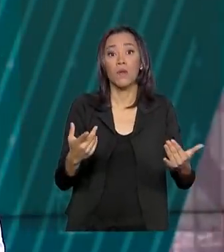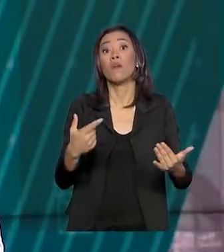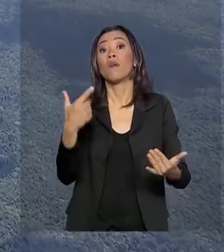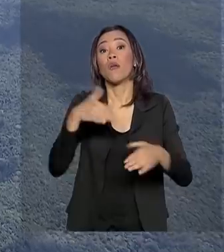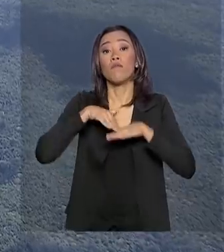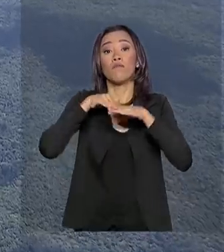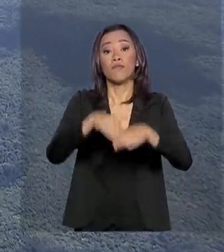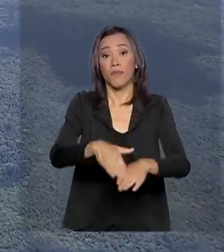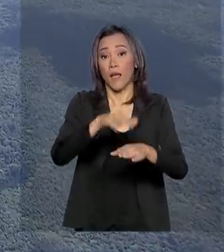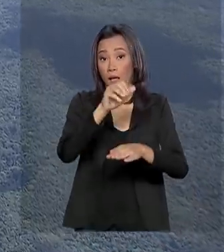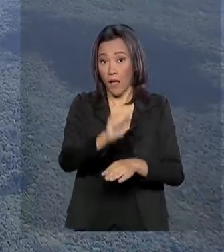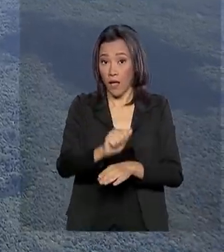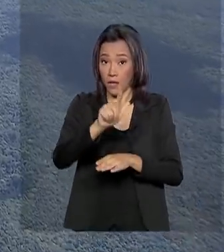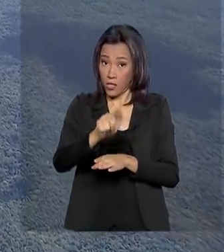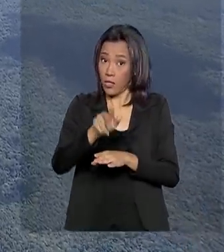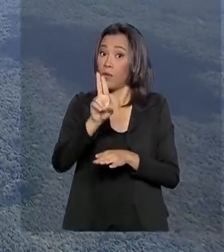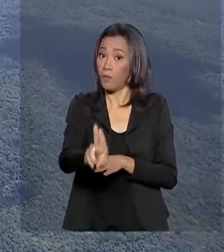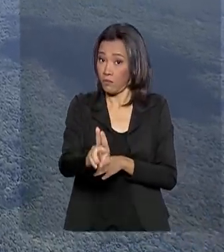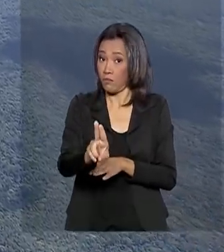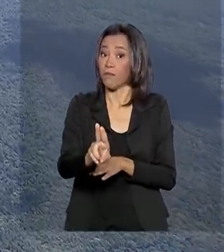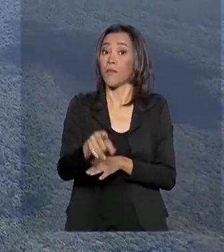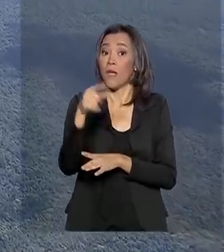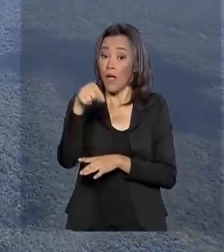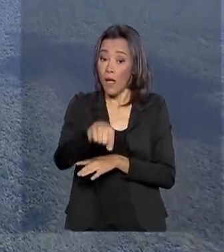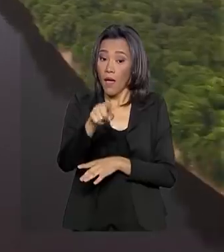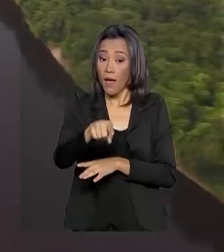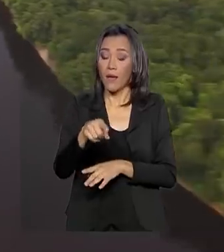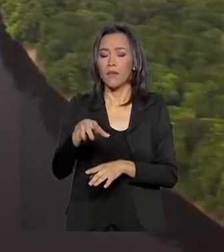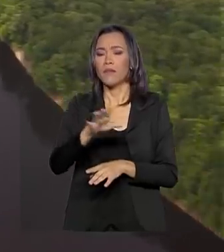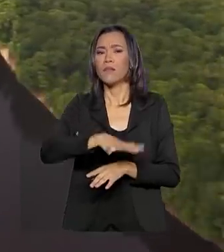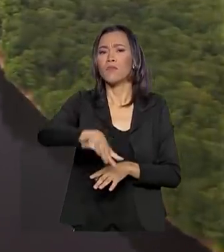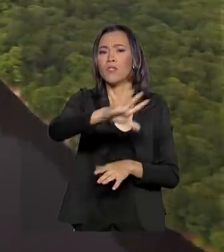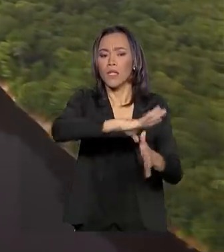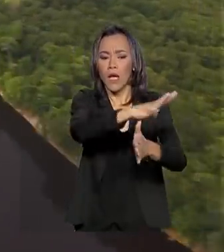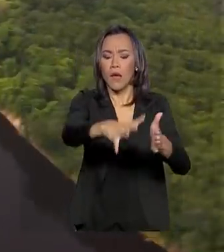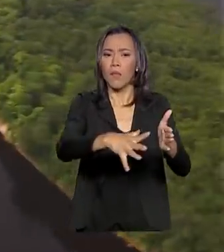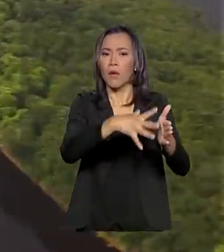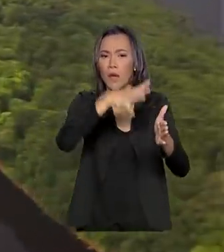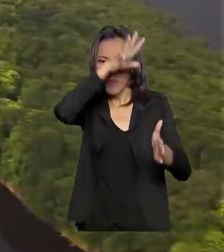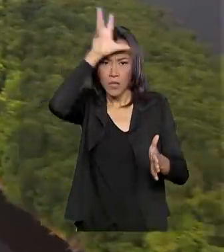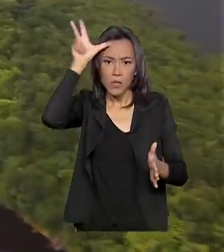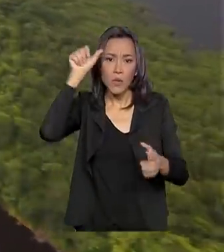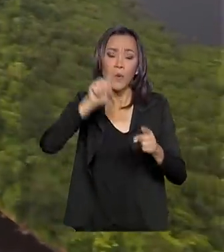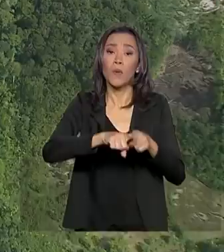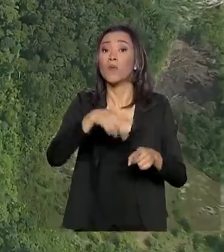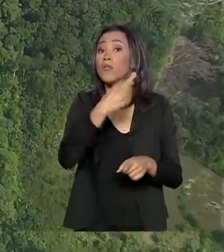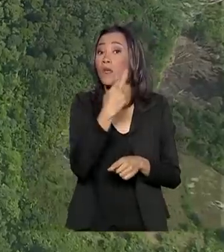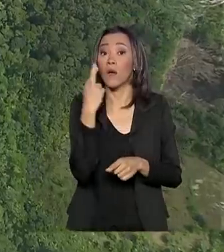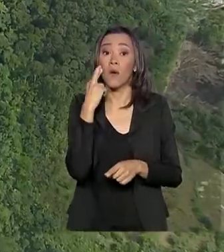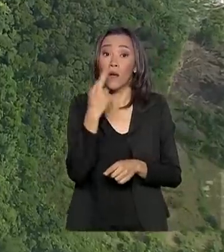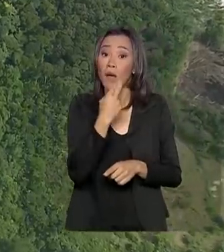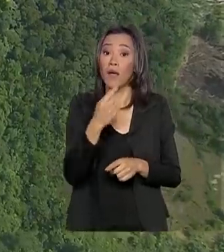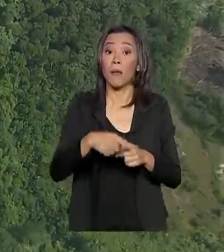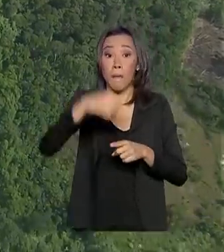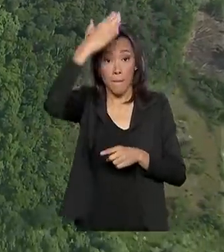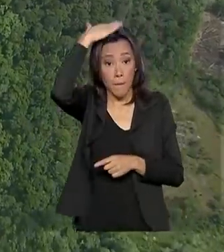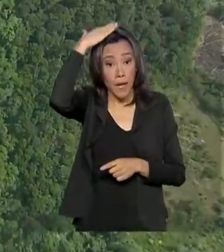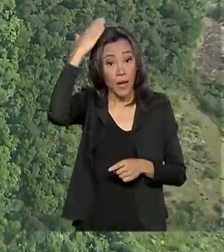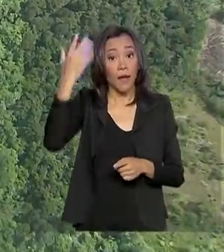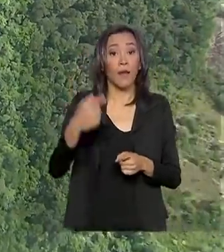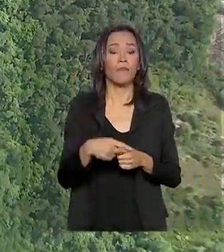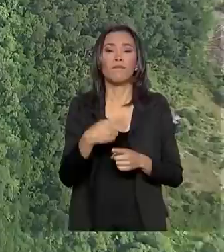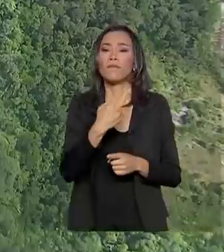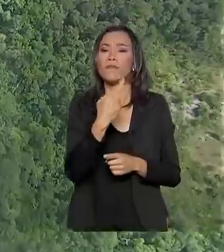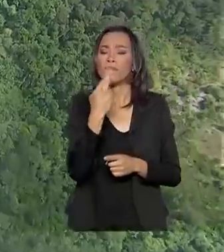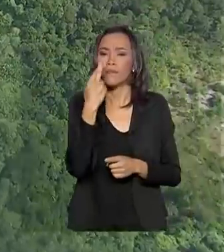ações foram movidas contra infratores ambientais dos estados da Amazônia, Pará, Rondônia, Roraima, Mato Grosso e Amapá. O